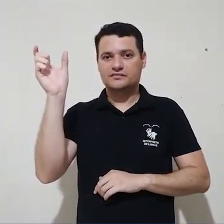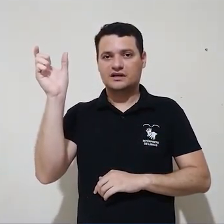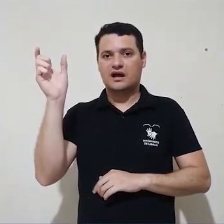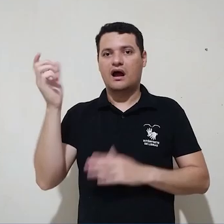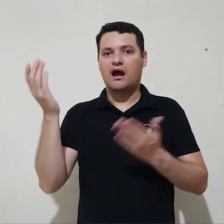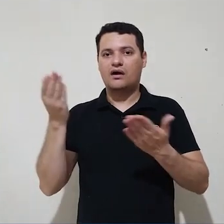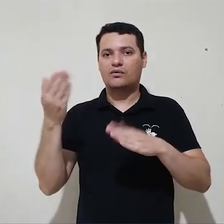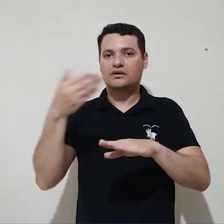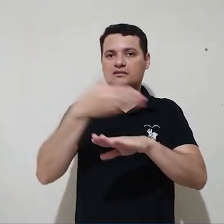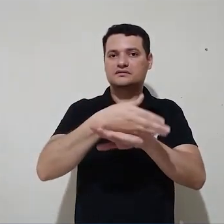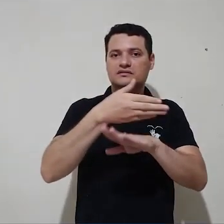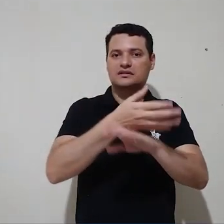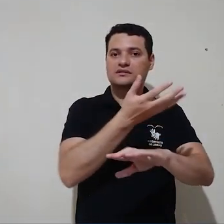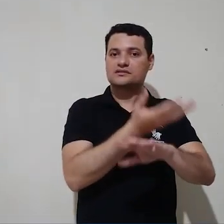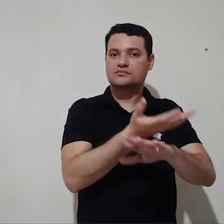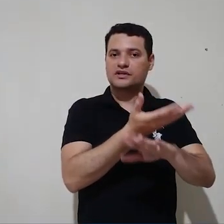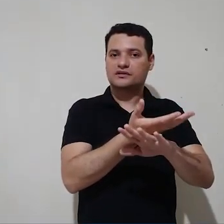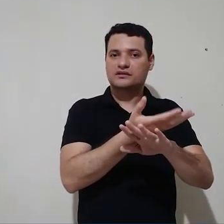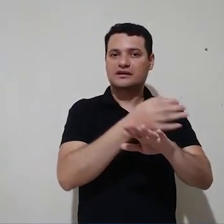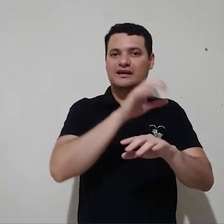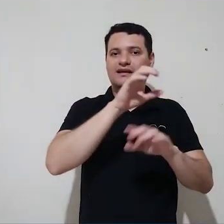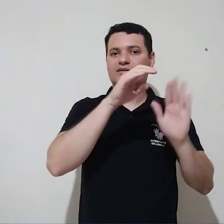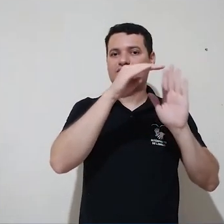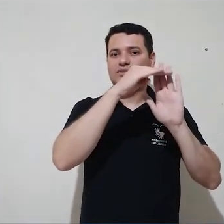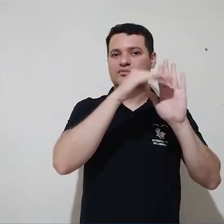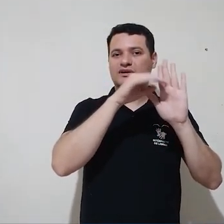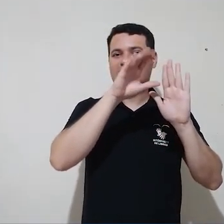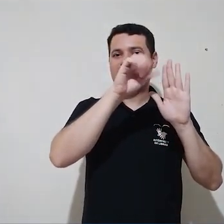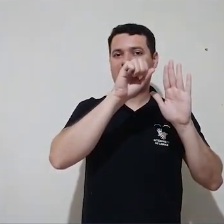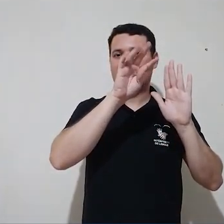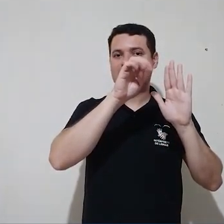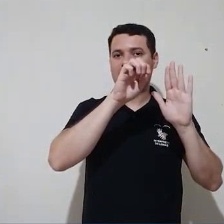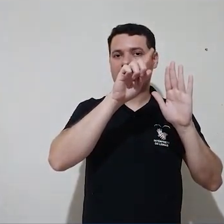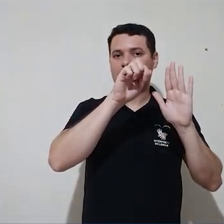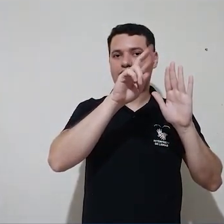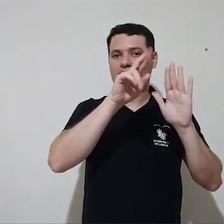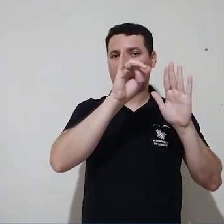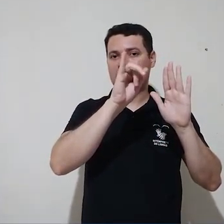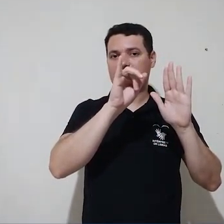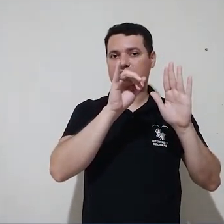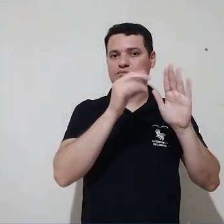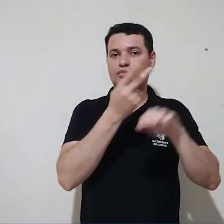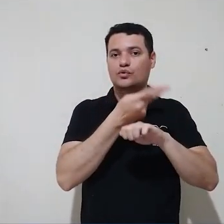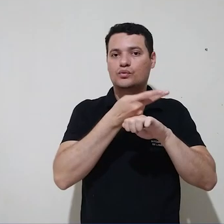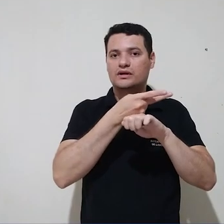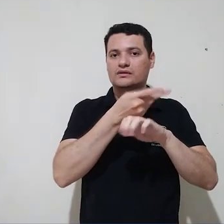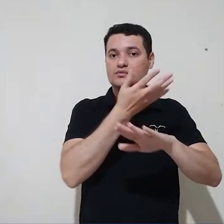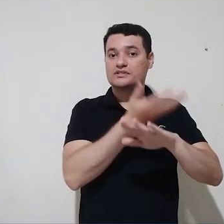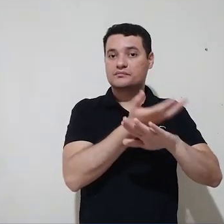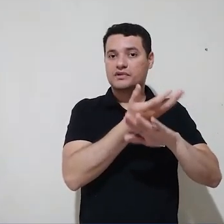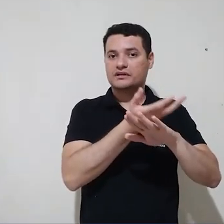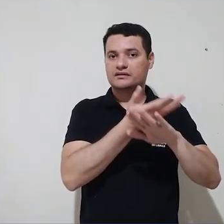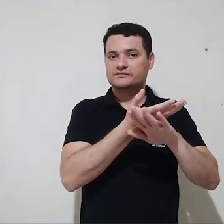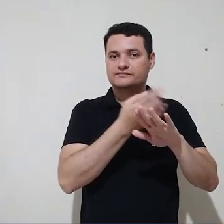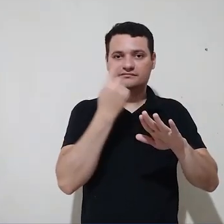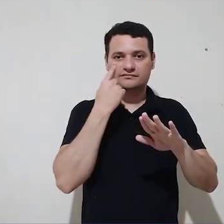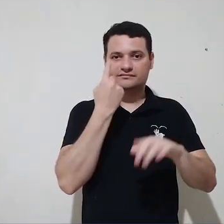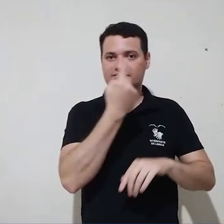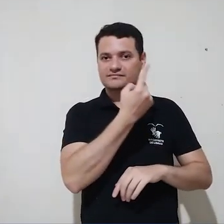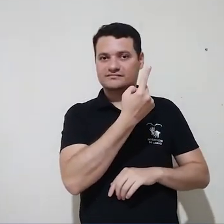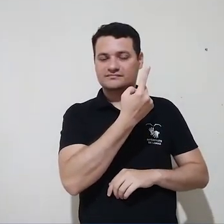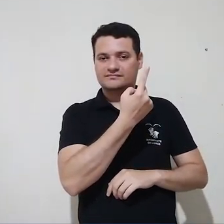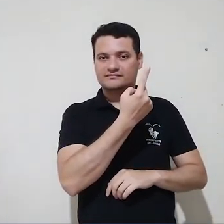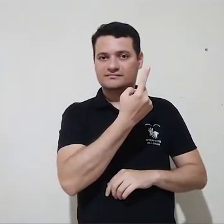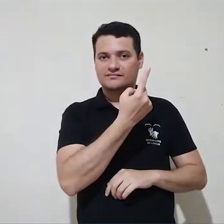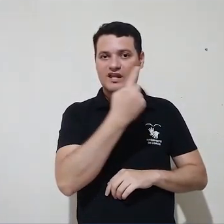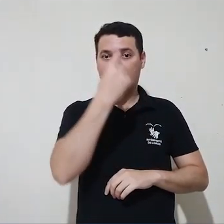agora acessaremos a disciplina, clicando sobre categoria, procurando a disciplina. Reparem, aqui eu tenho